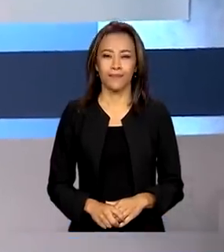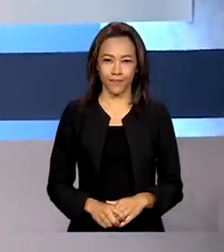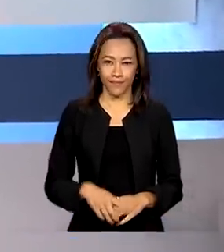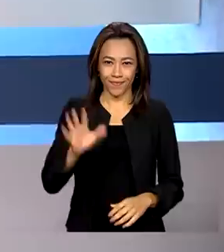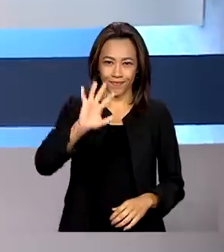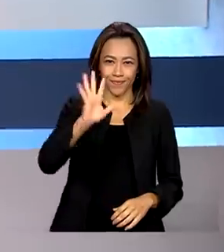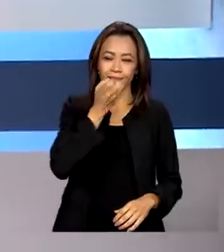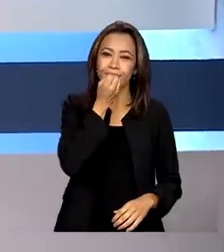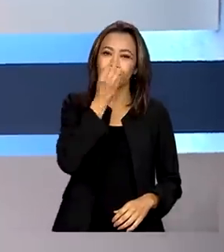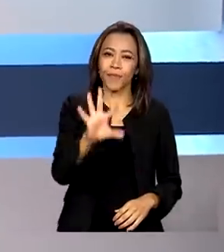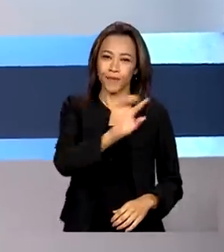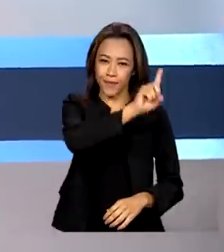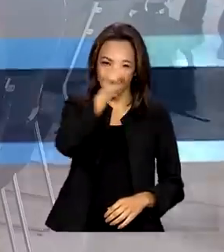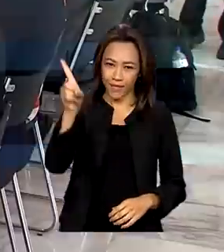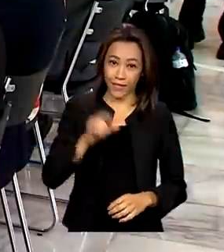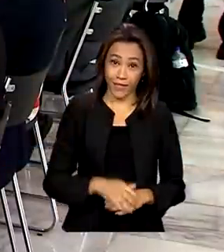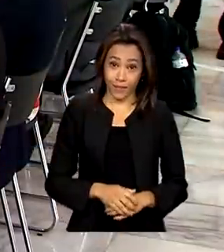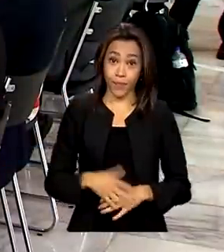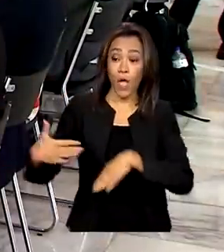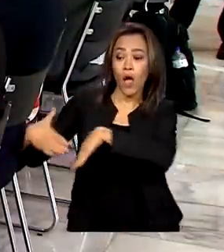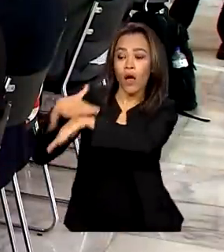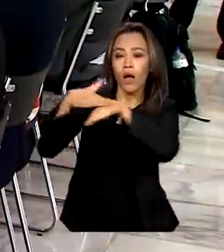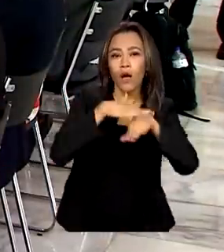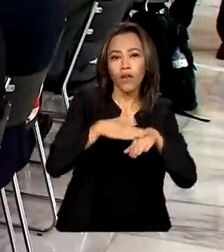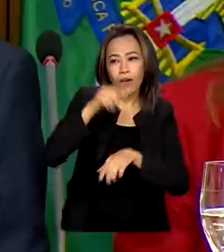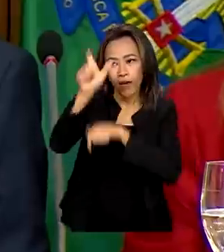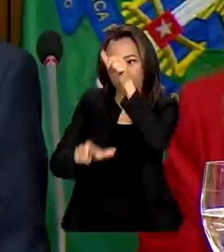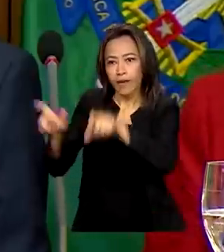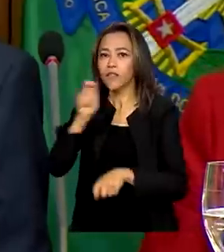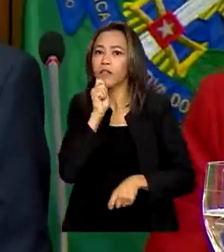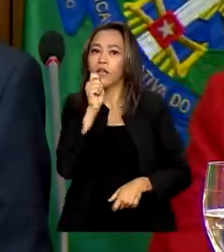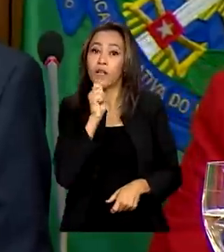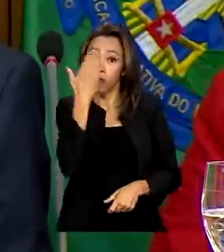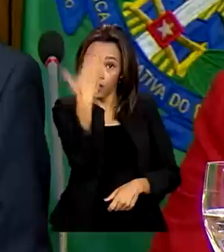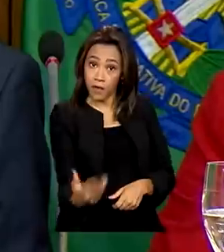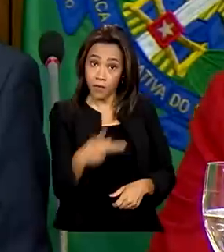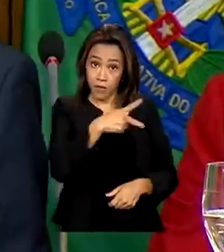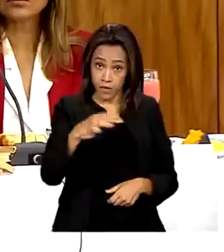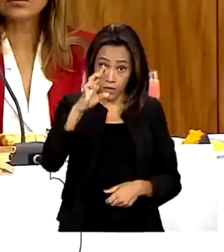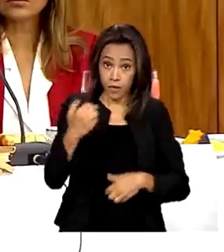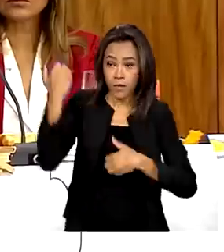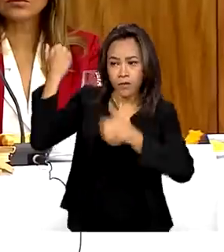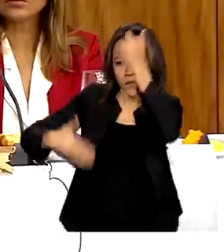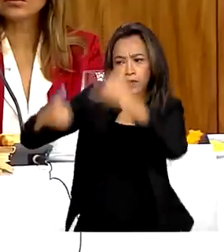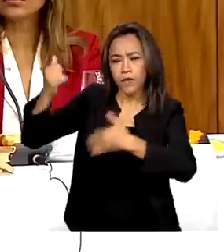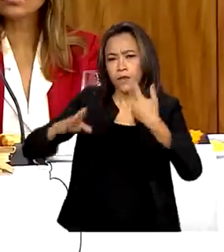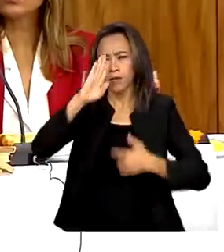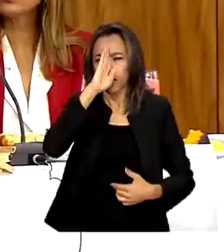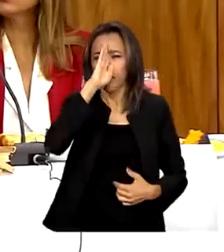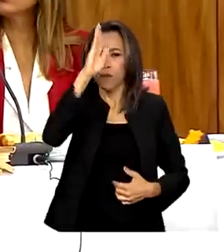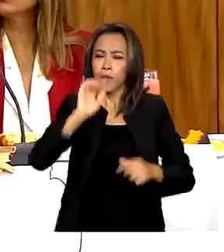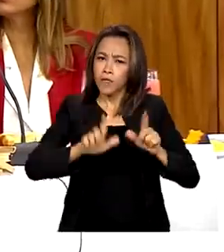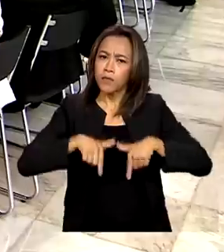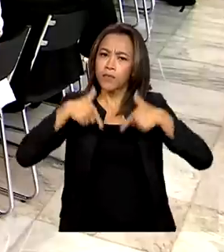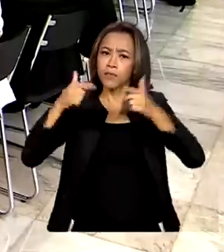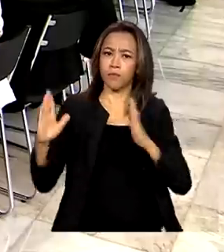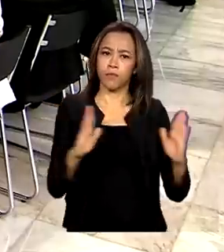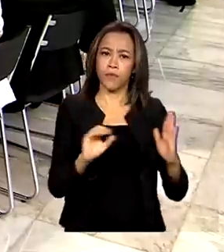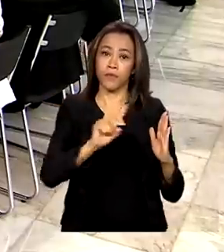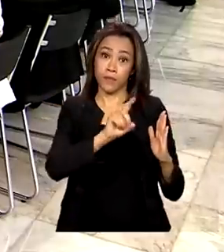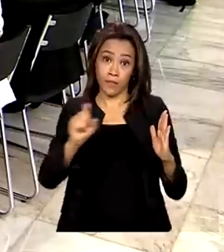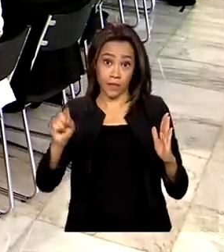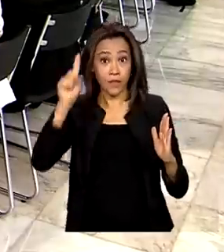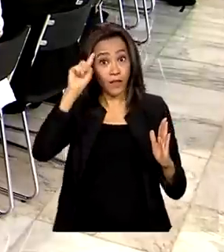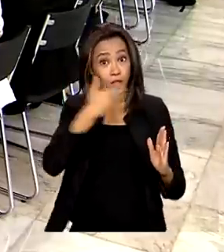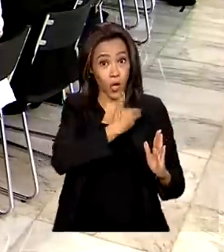Olá, bom dia. Em conversa com jornalistas, presidente Lula fala das prioridades para os 100 primeiros dias de